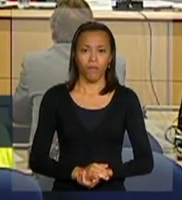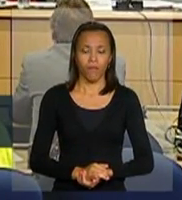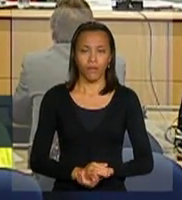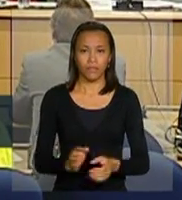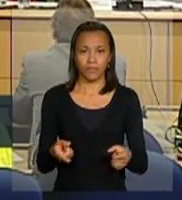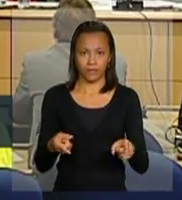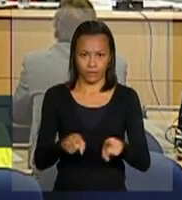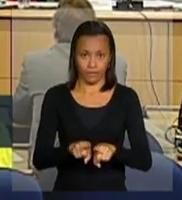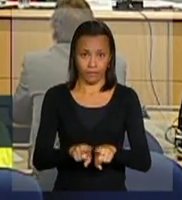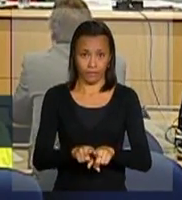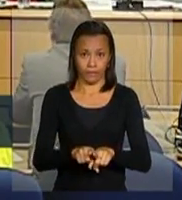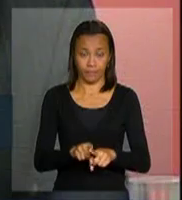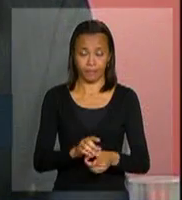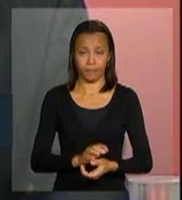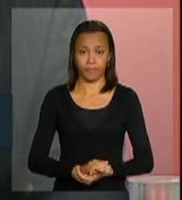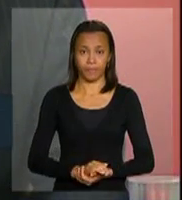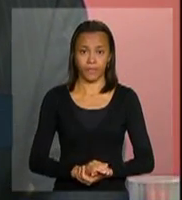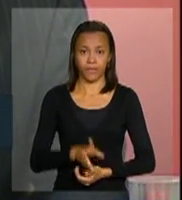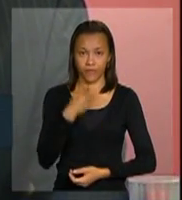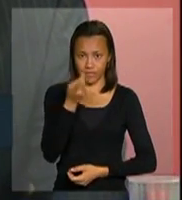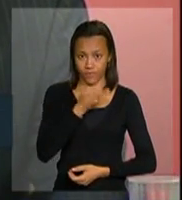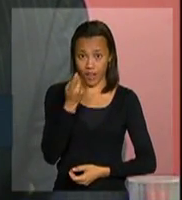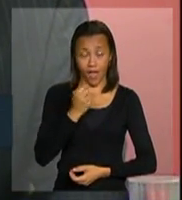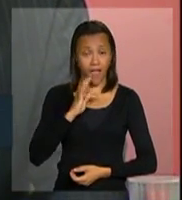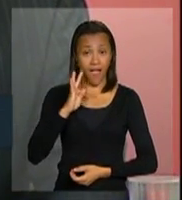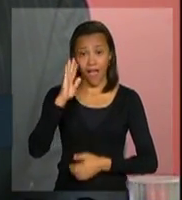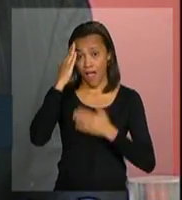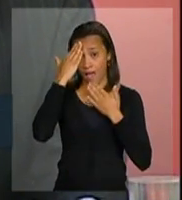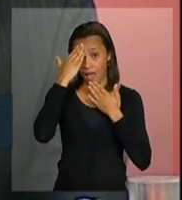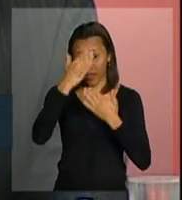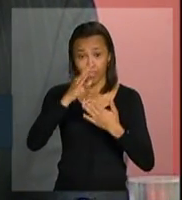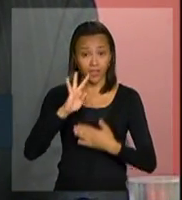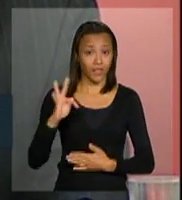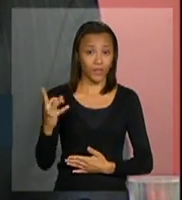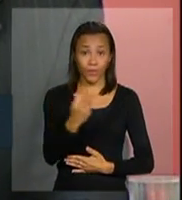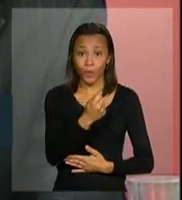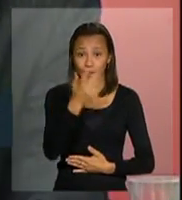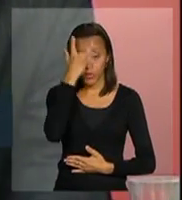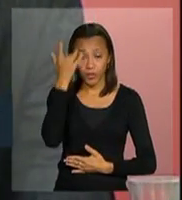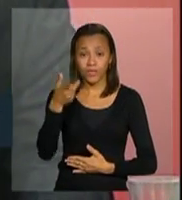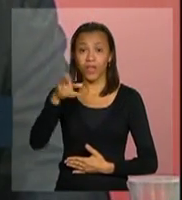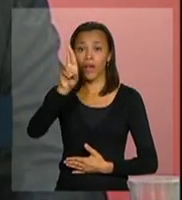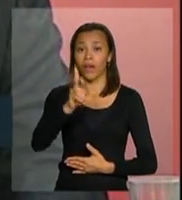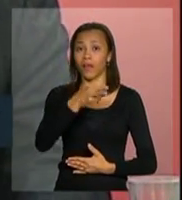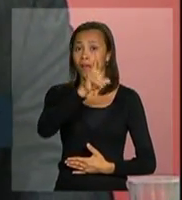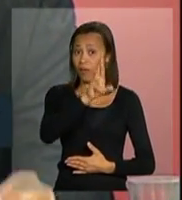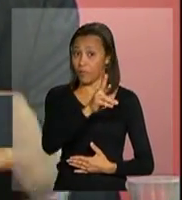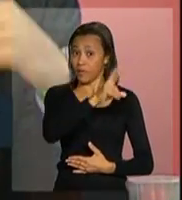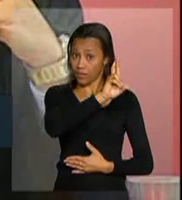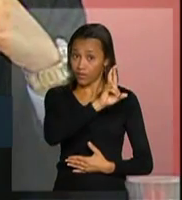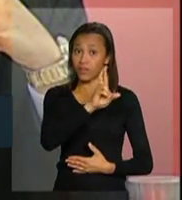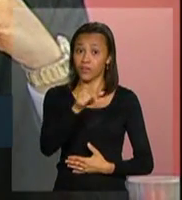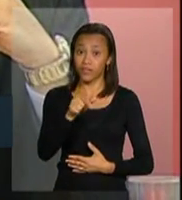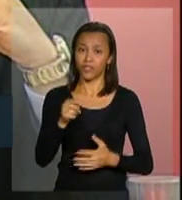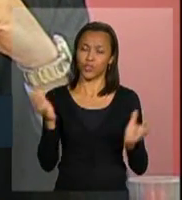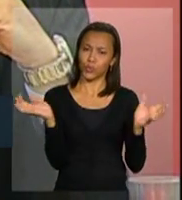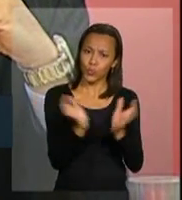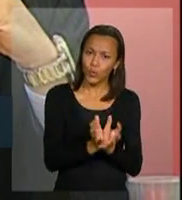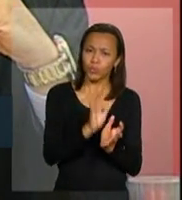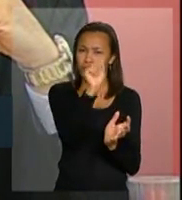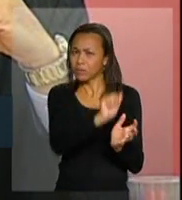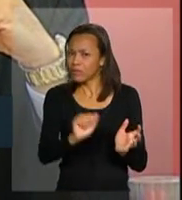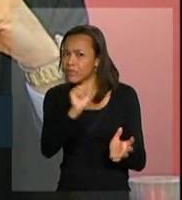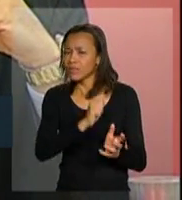citar, agradecer a todos, sobretudo os representantes de entidades, de defesa dos